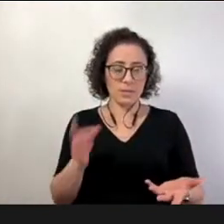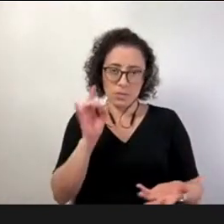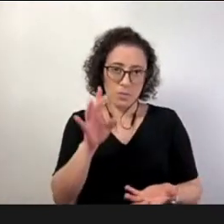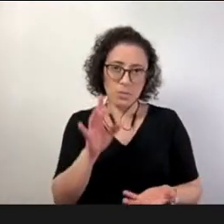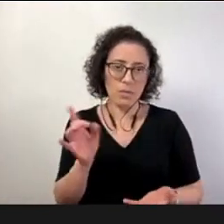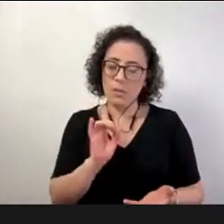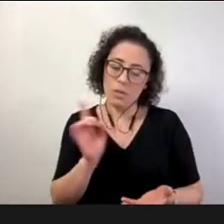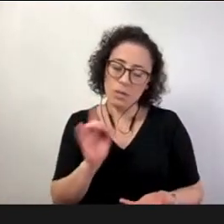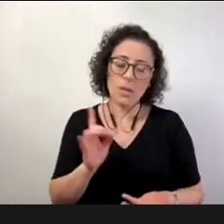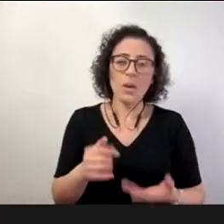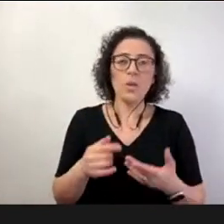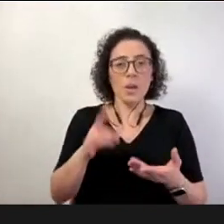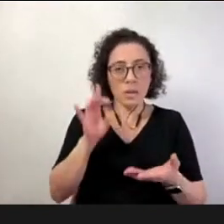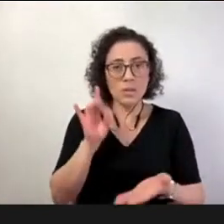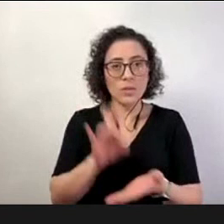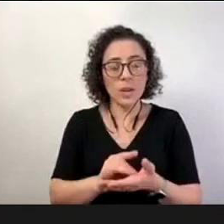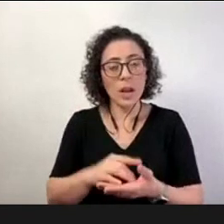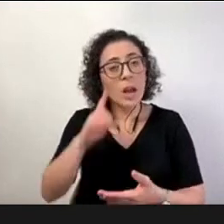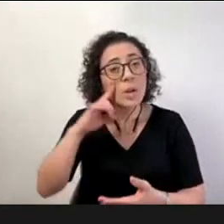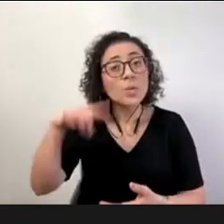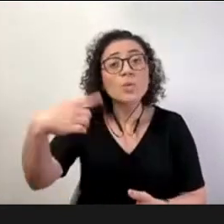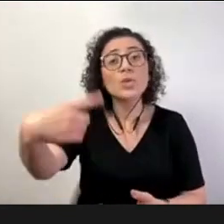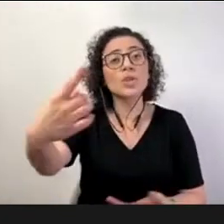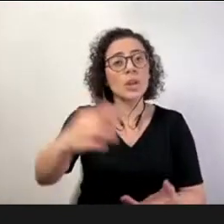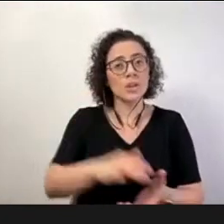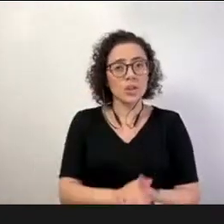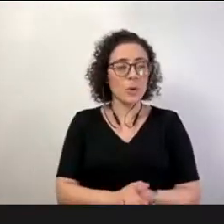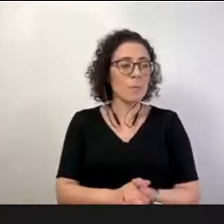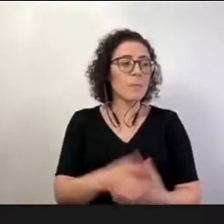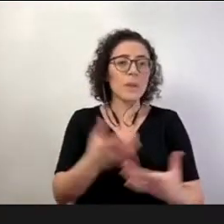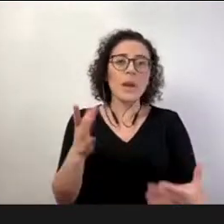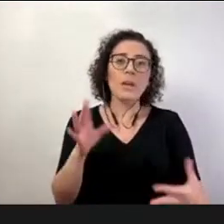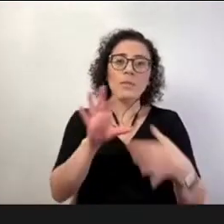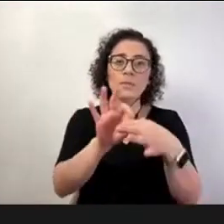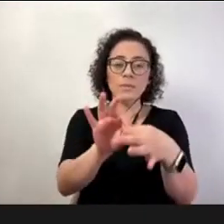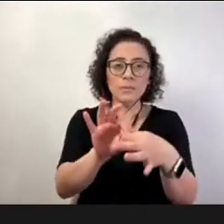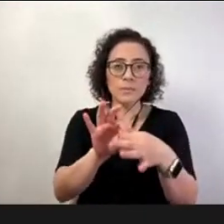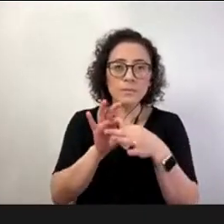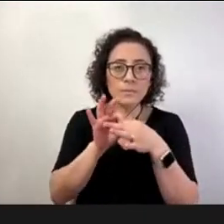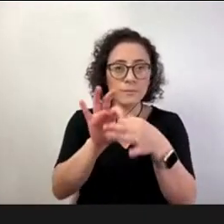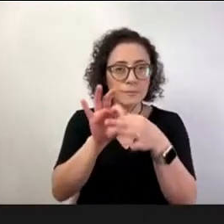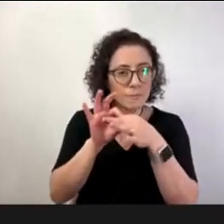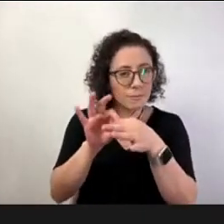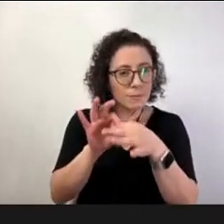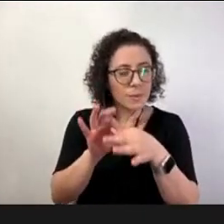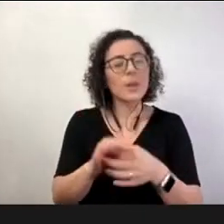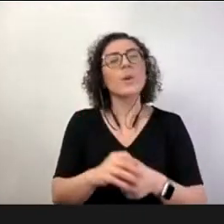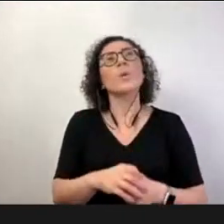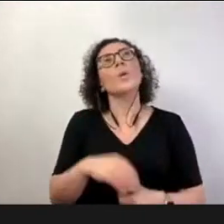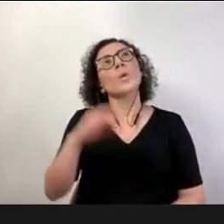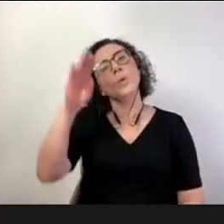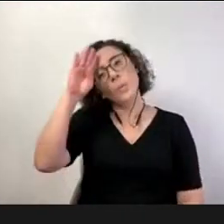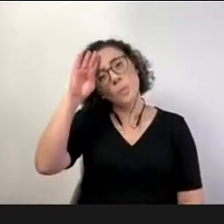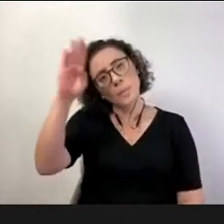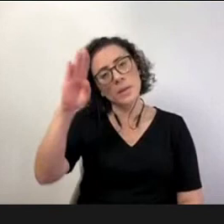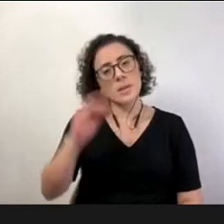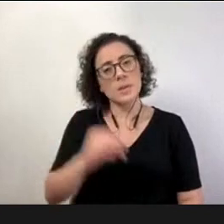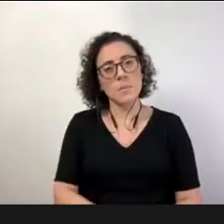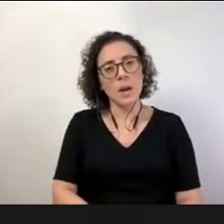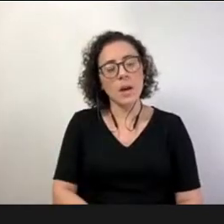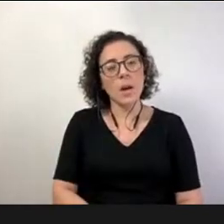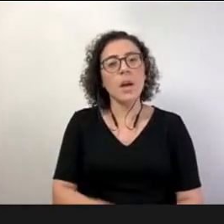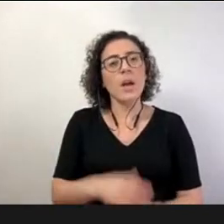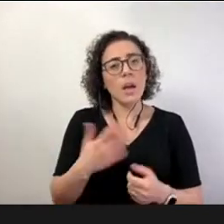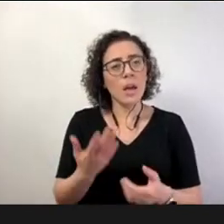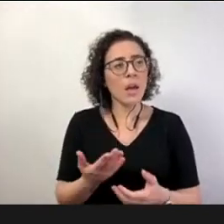e aí pra finalizar olhando pro vínculo né e pra confiança como pilares fundamentais nesse cenário todo tem